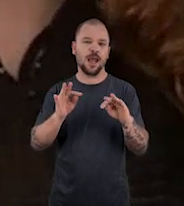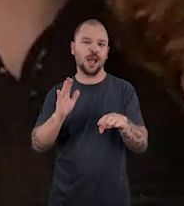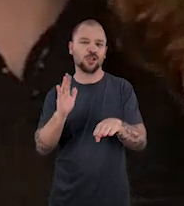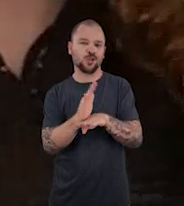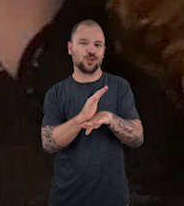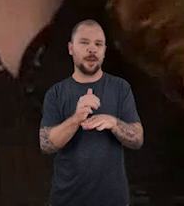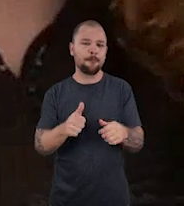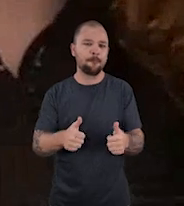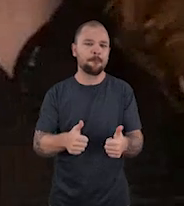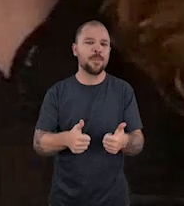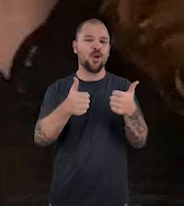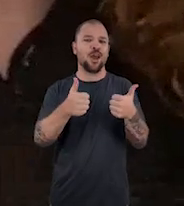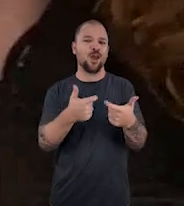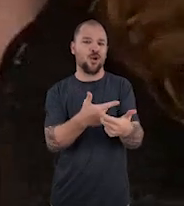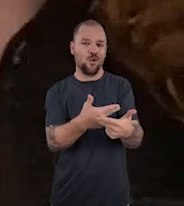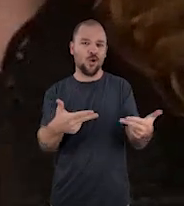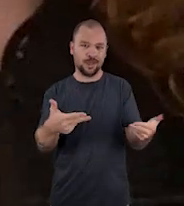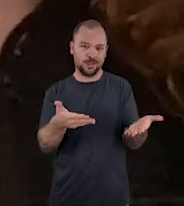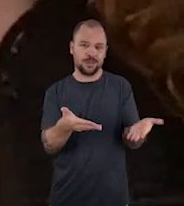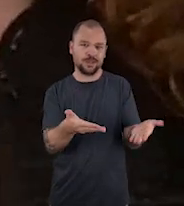a melhorar as coisas.